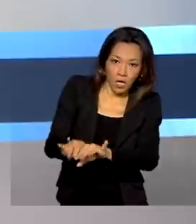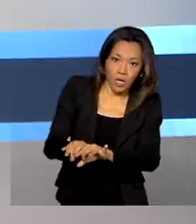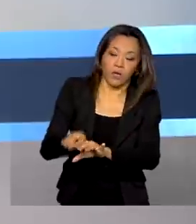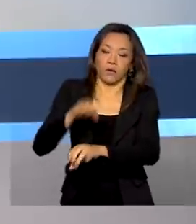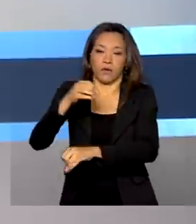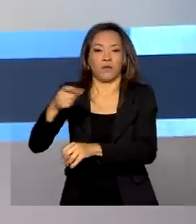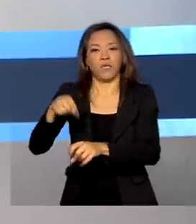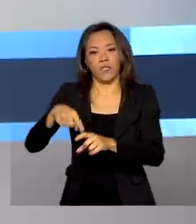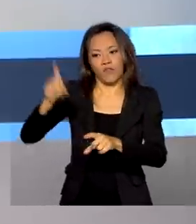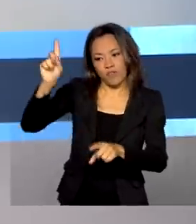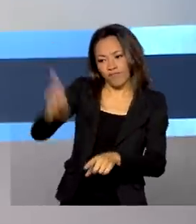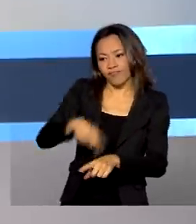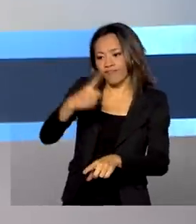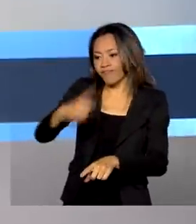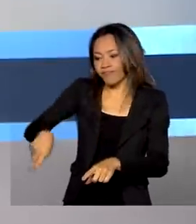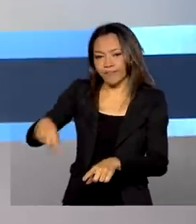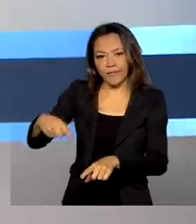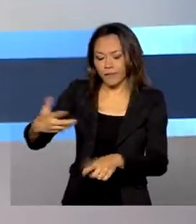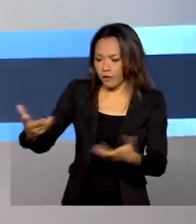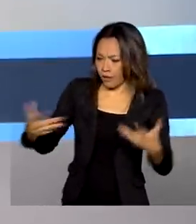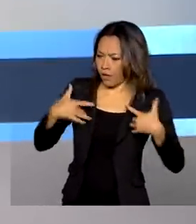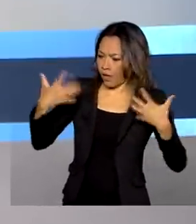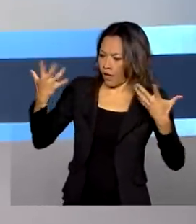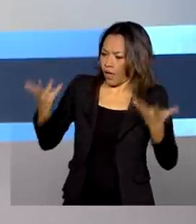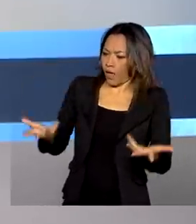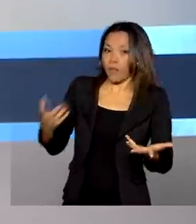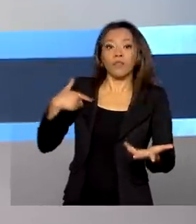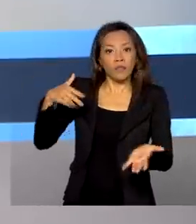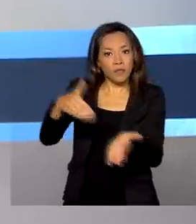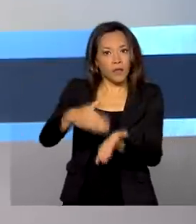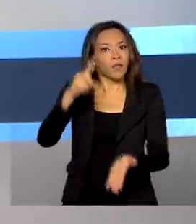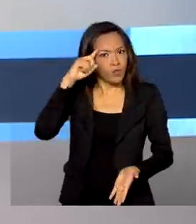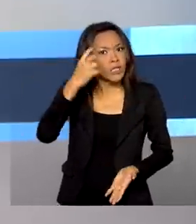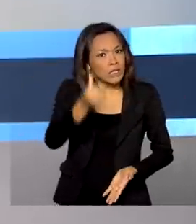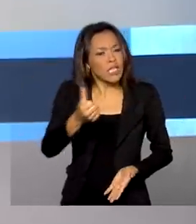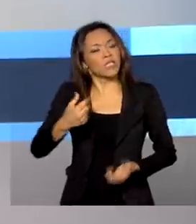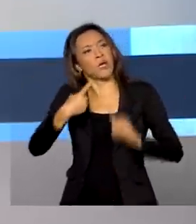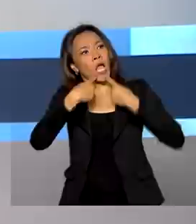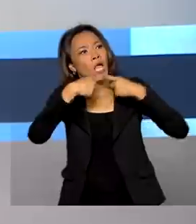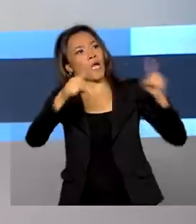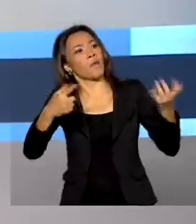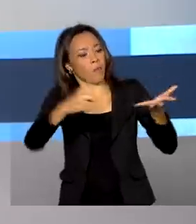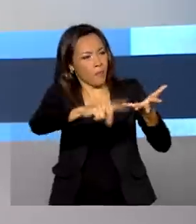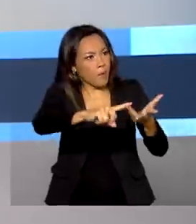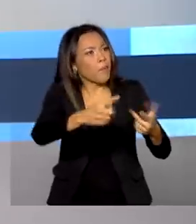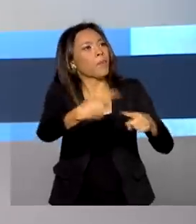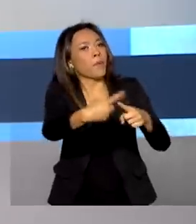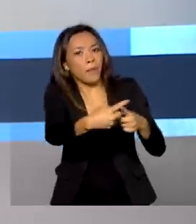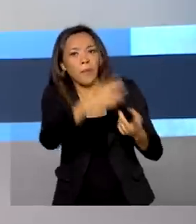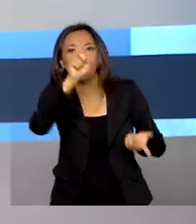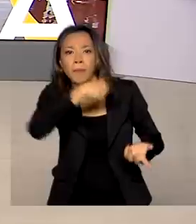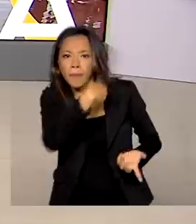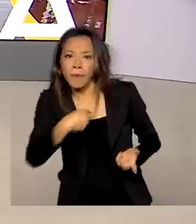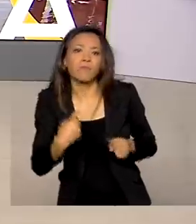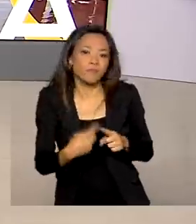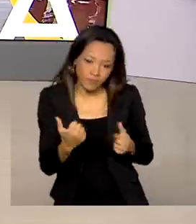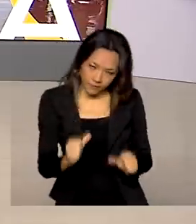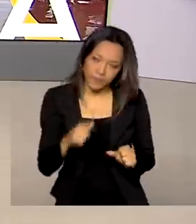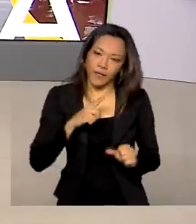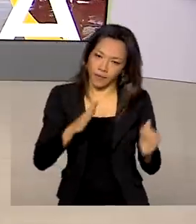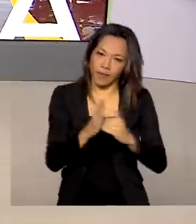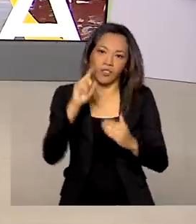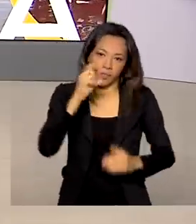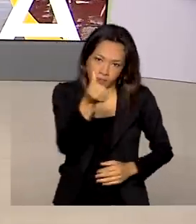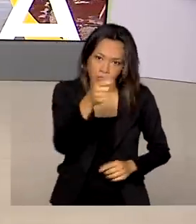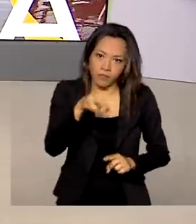teve a solicitação negada na última segunda-feira tem até 6 de maio para contestar a decisão. Por